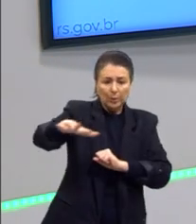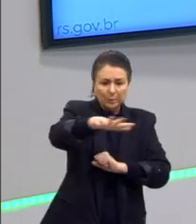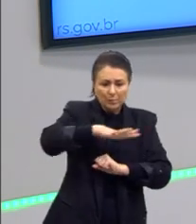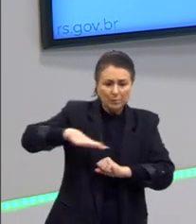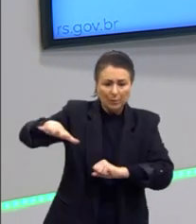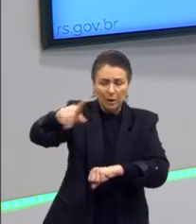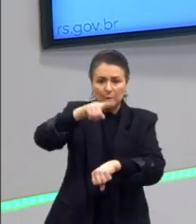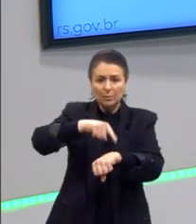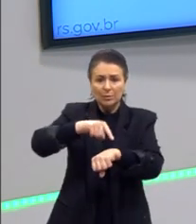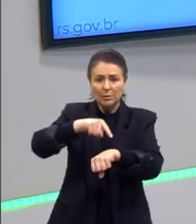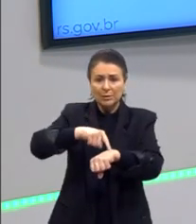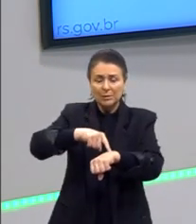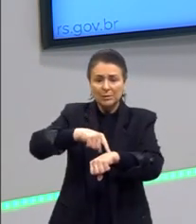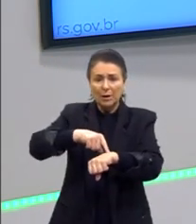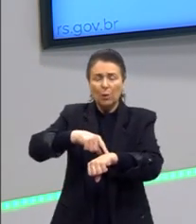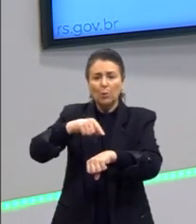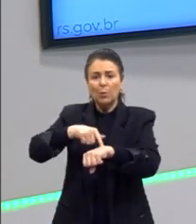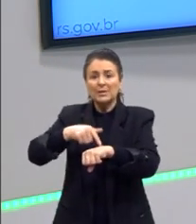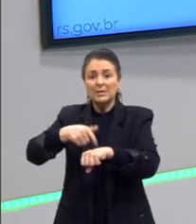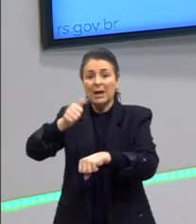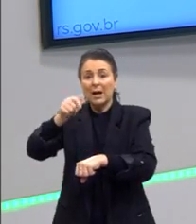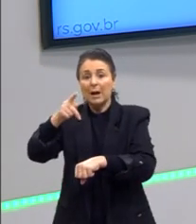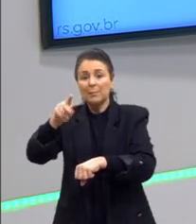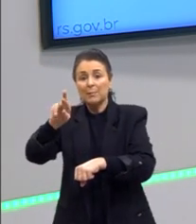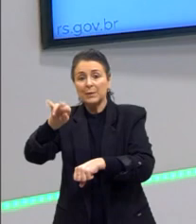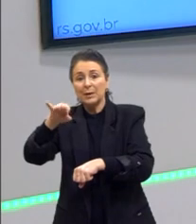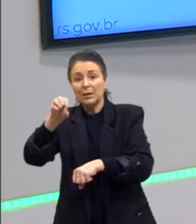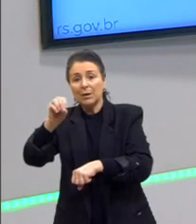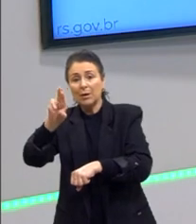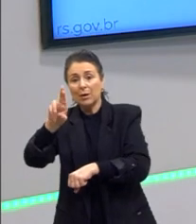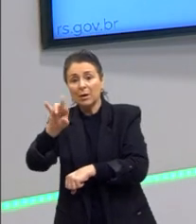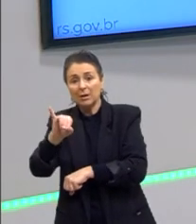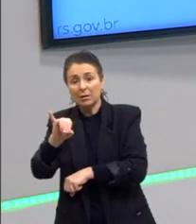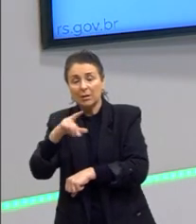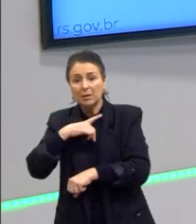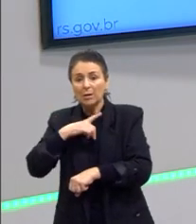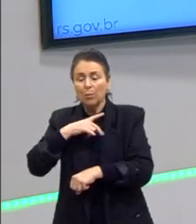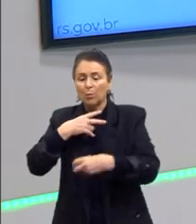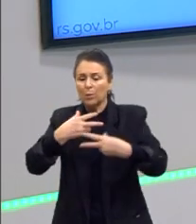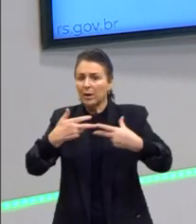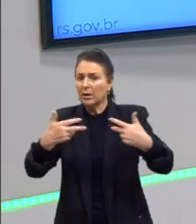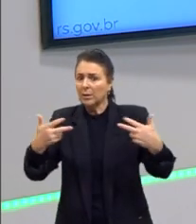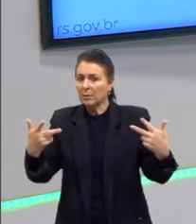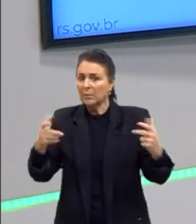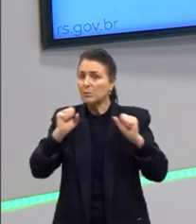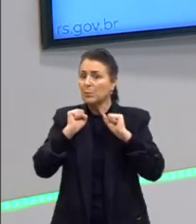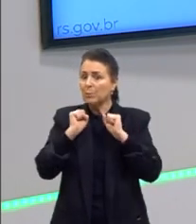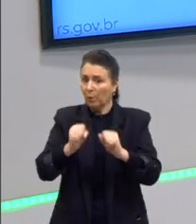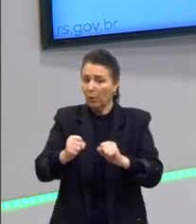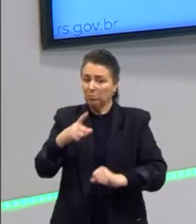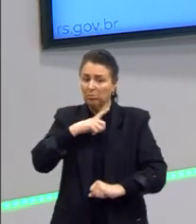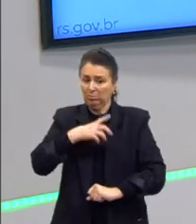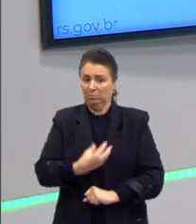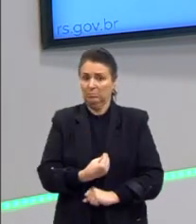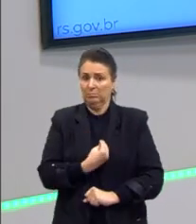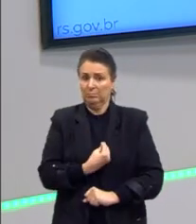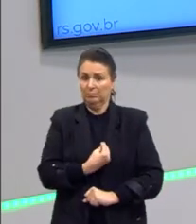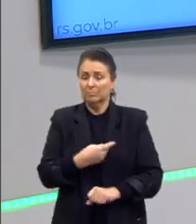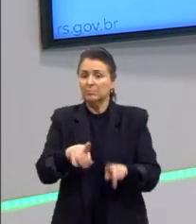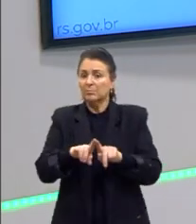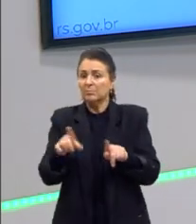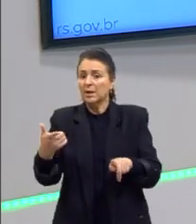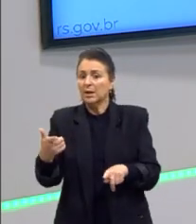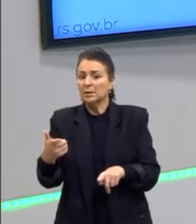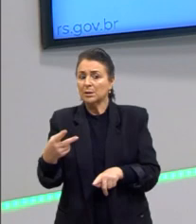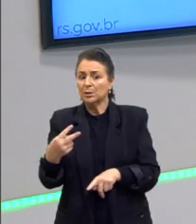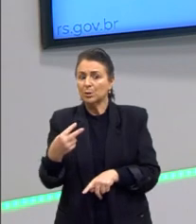que são as formas a priori que o Kant coloca. Então, são elementos que podem existir, mas que